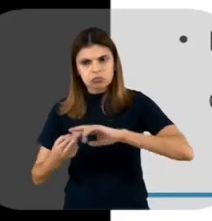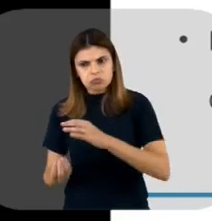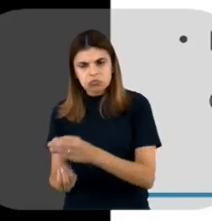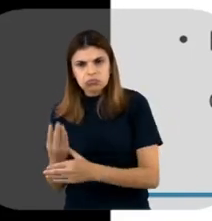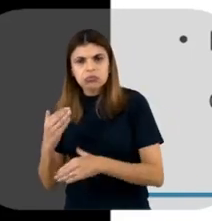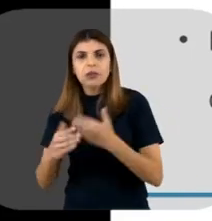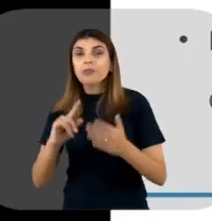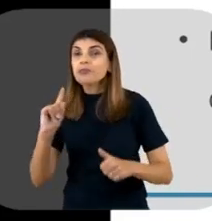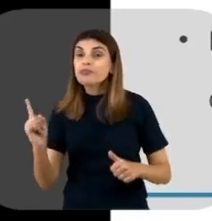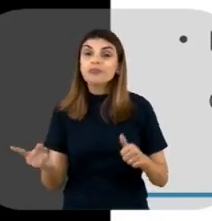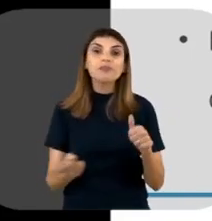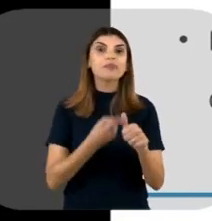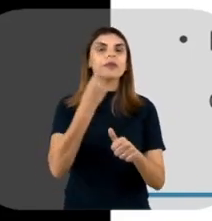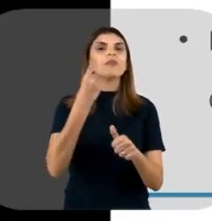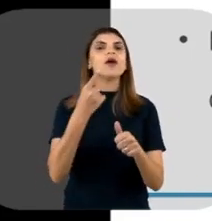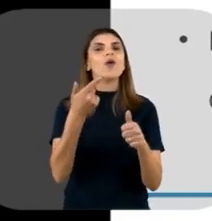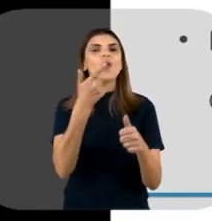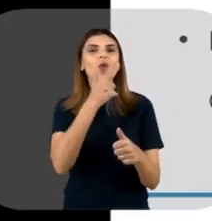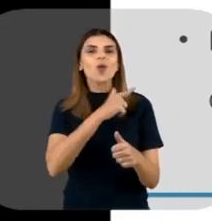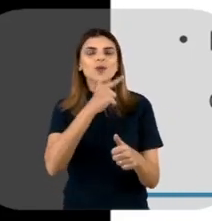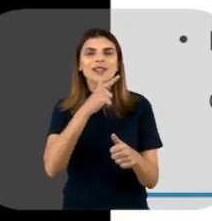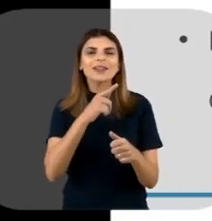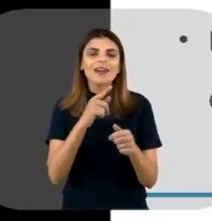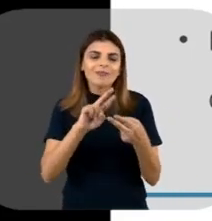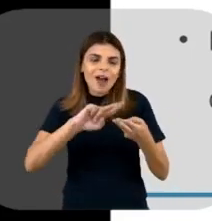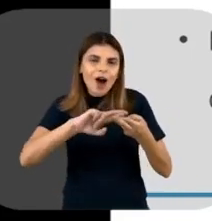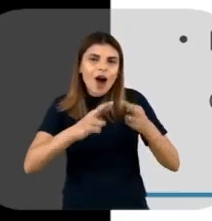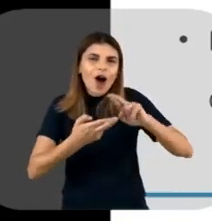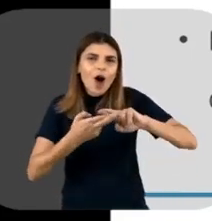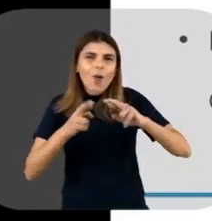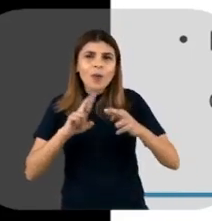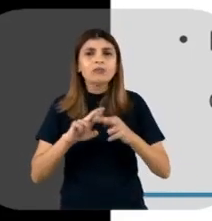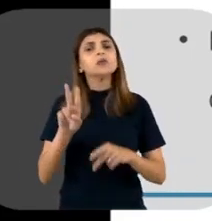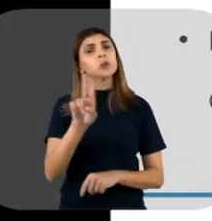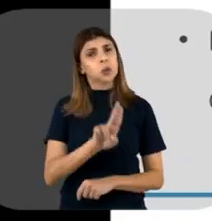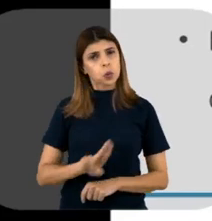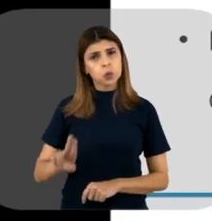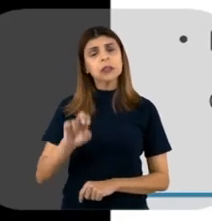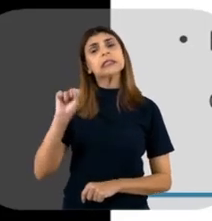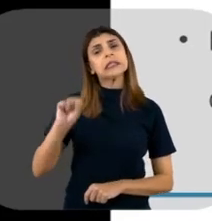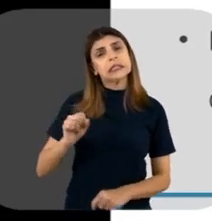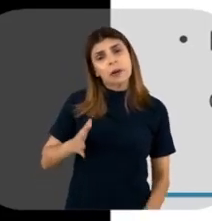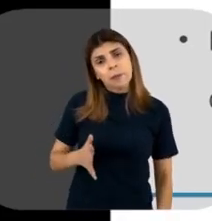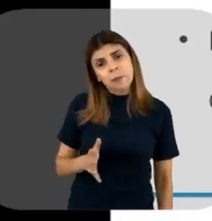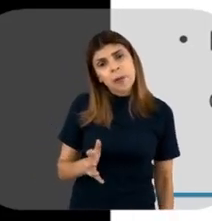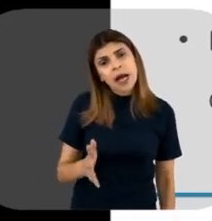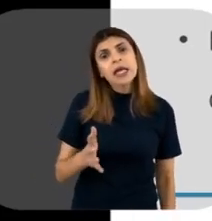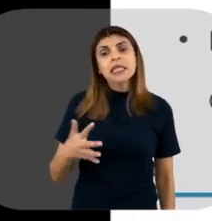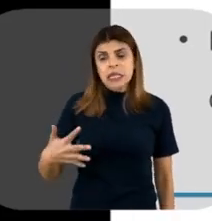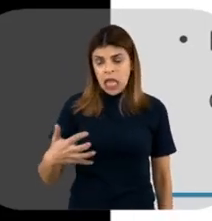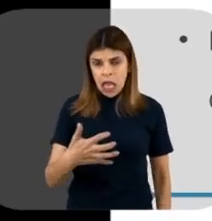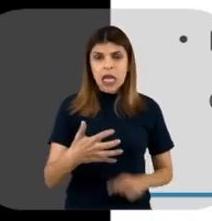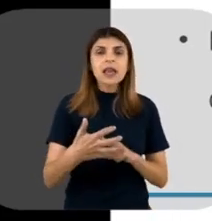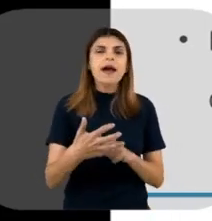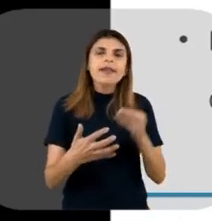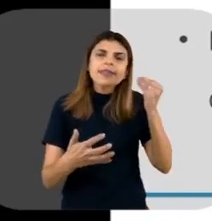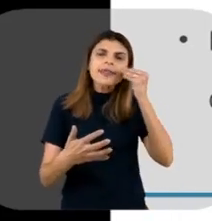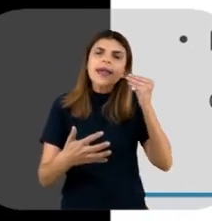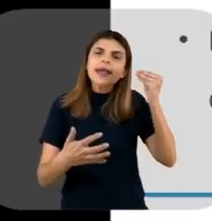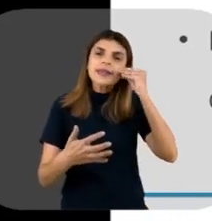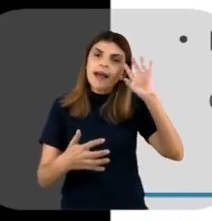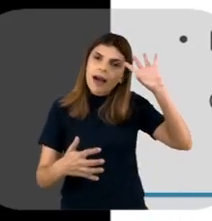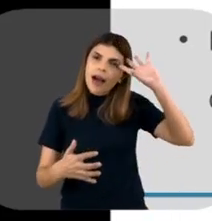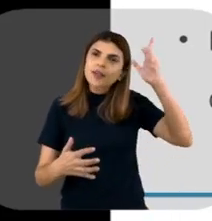E foi o primeiro biofármaco a ser produzido de forma recombinante. E foi utilizado o sistema de expressão em bactérias para tentar